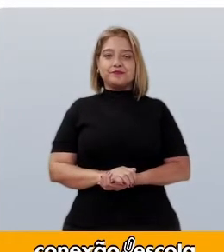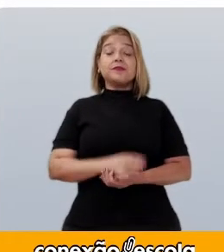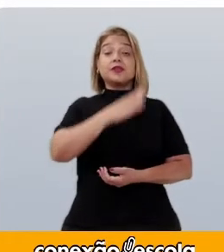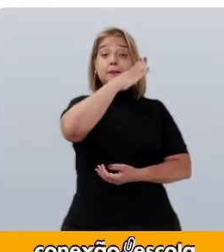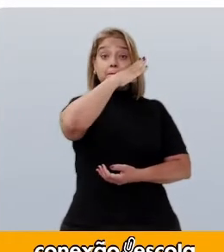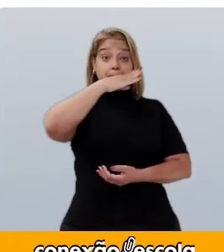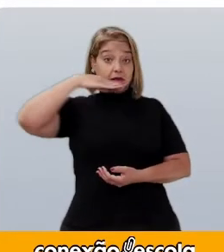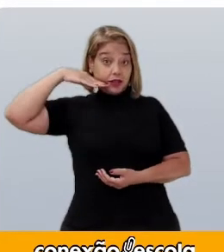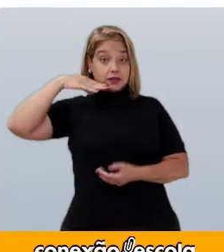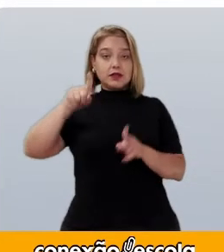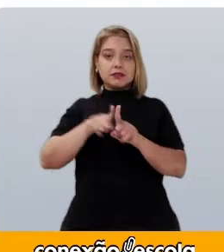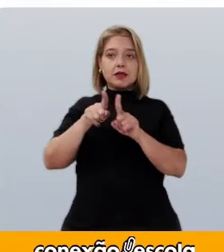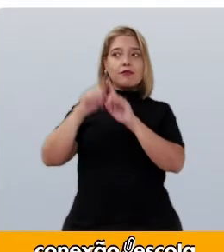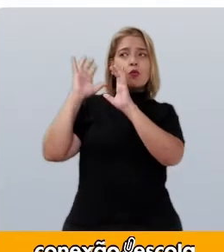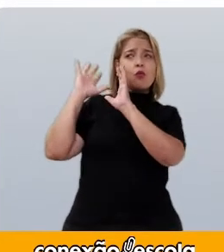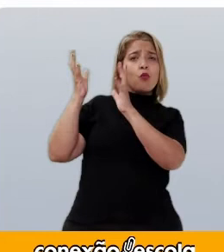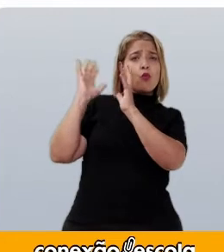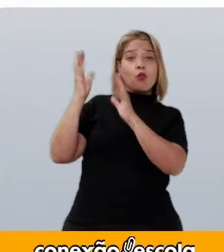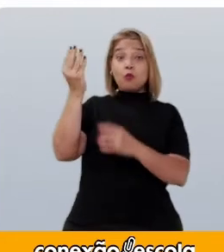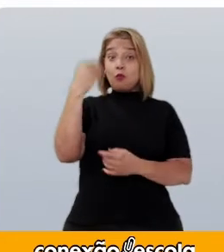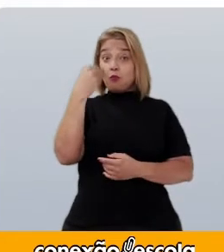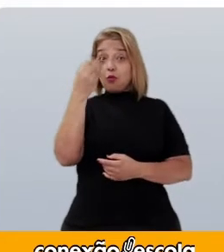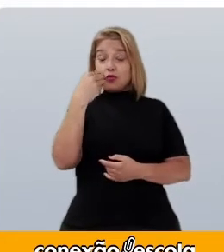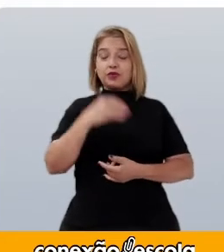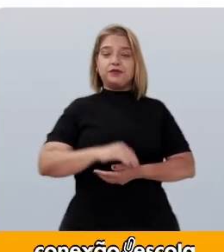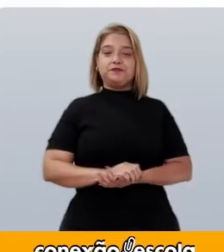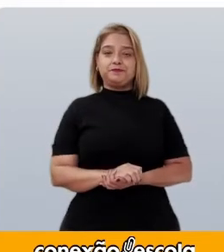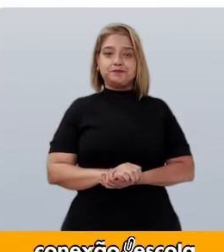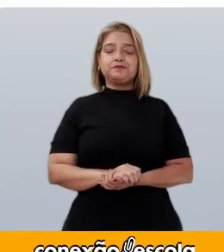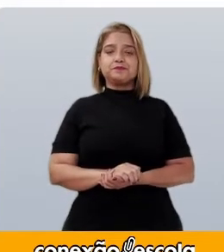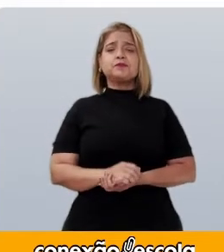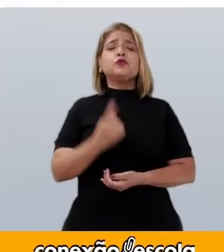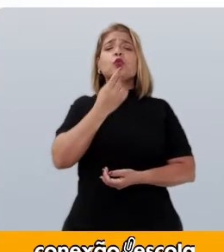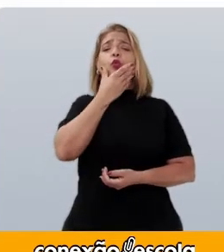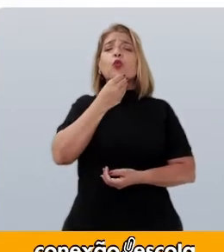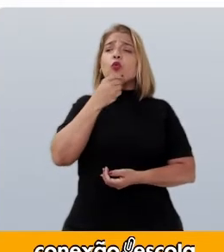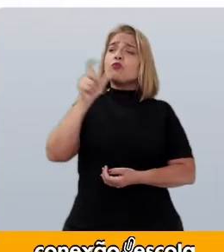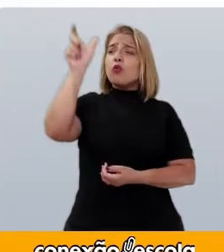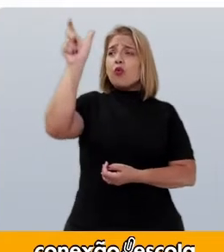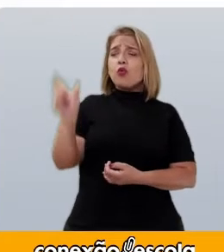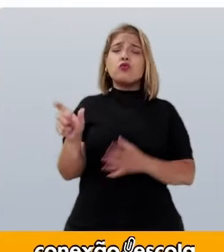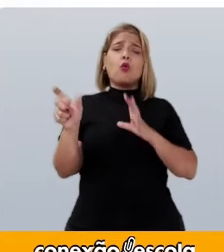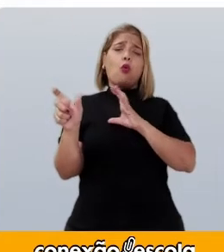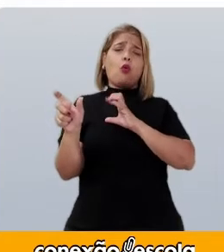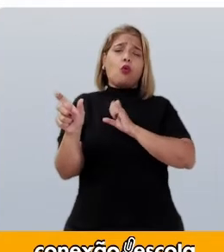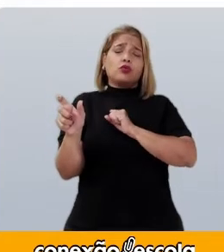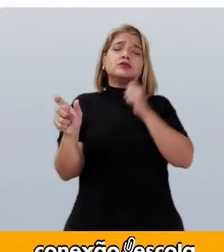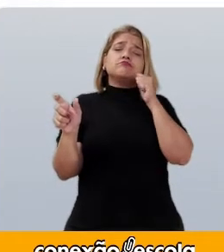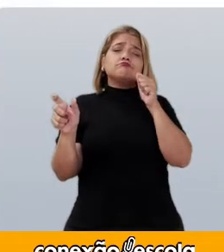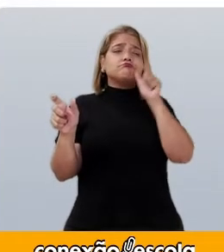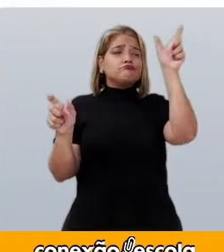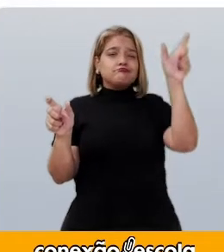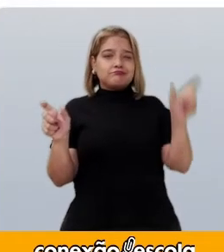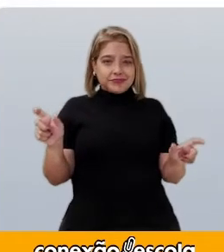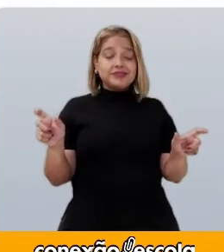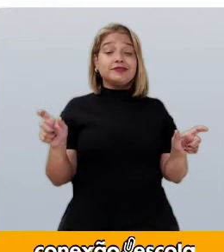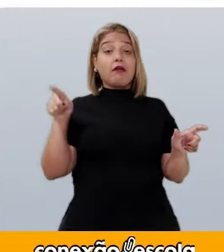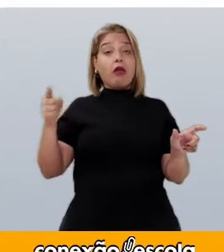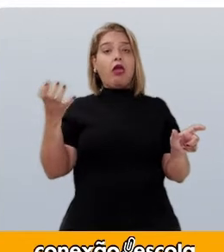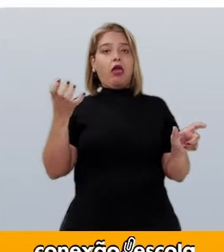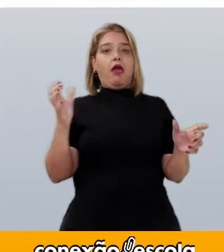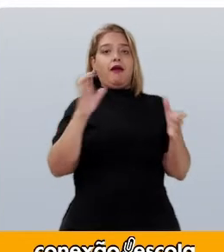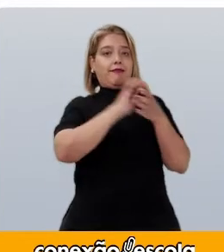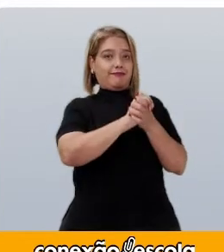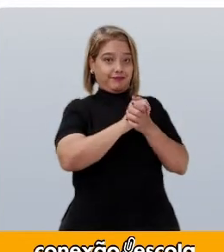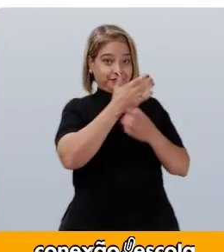Melancia e Coco Mole Havia um homem que gostava muito de uma moça e queria